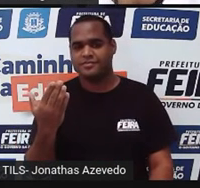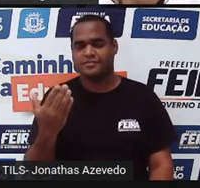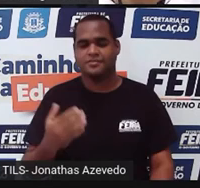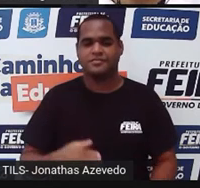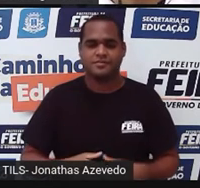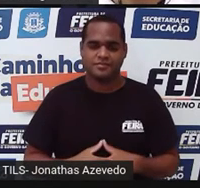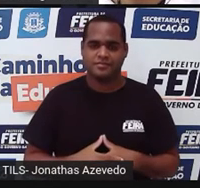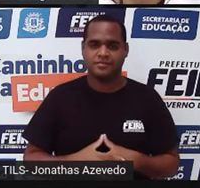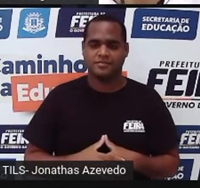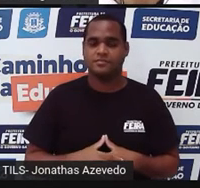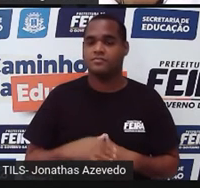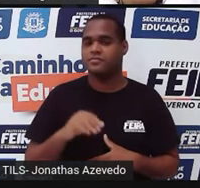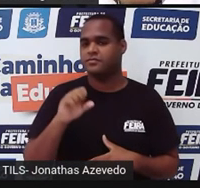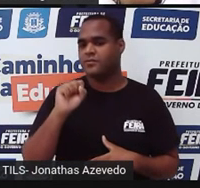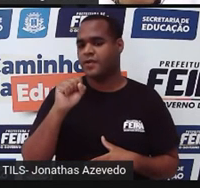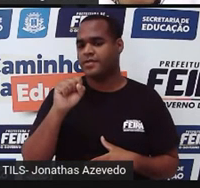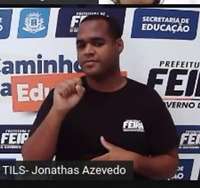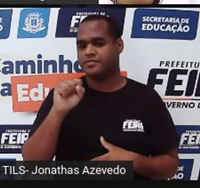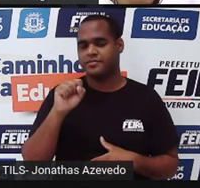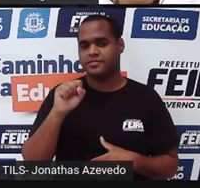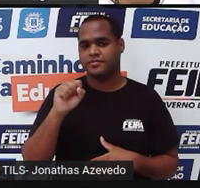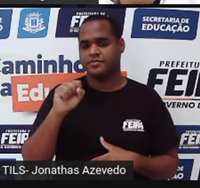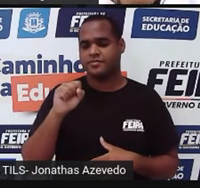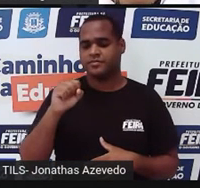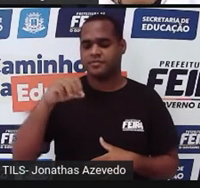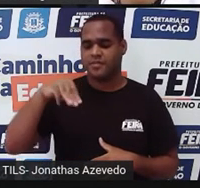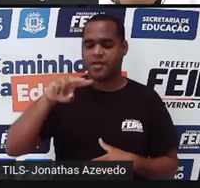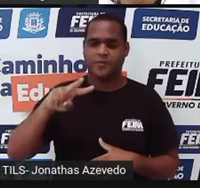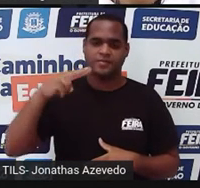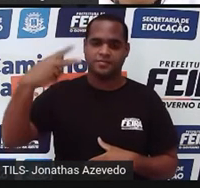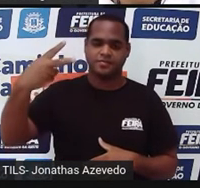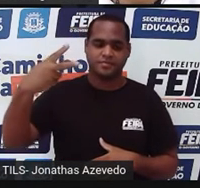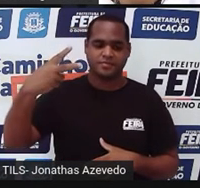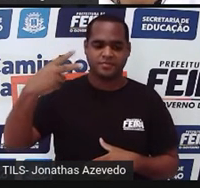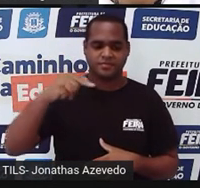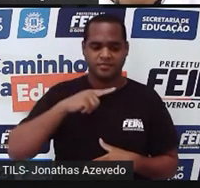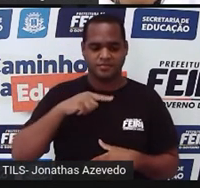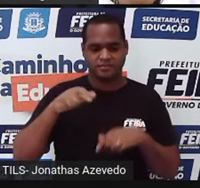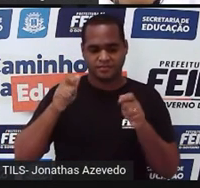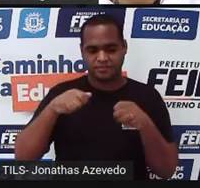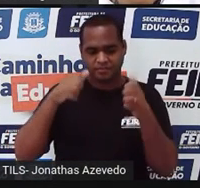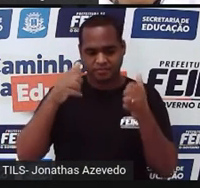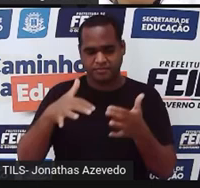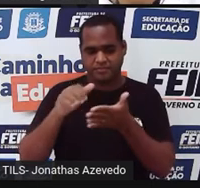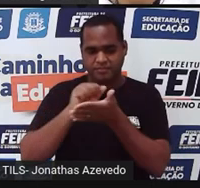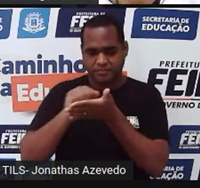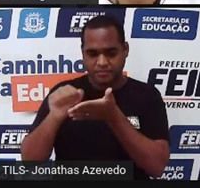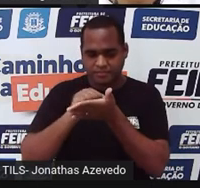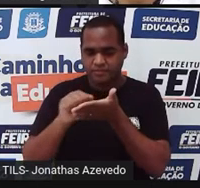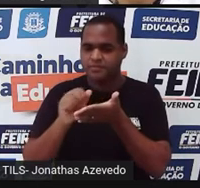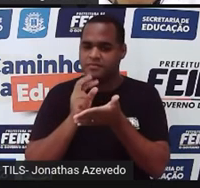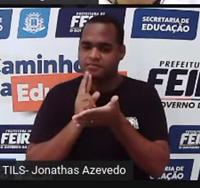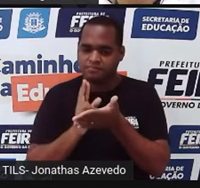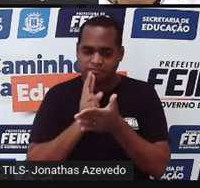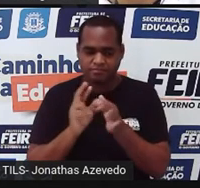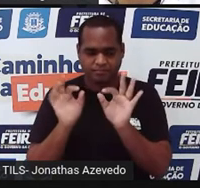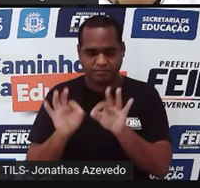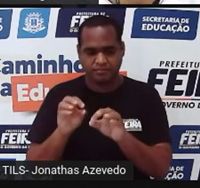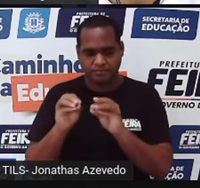Dois vezes quatro dá oito. Metro vezes metro dá metro ao quadrado. A gente pode apagar e já colocar os resultados.